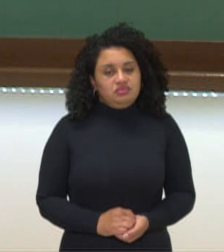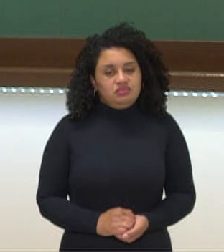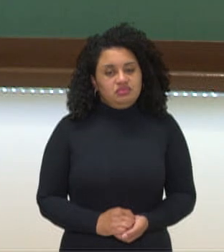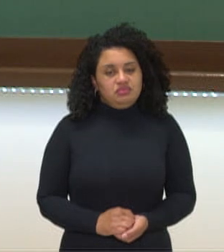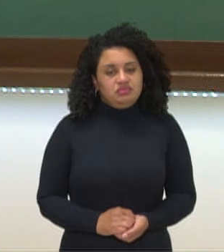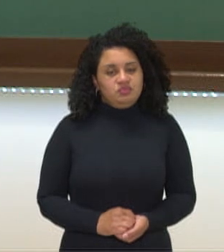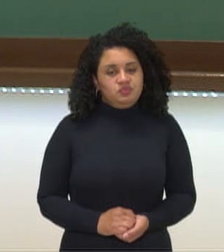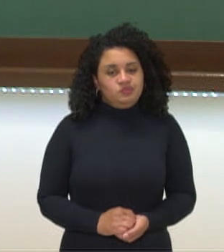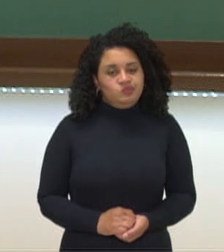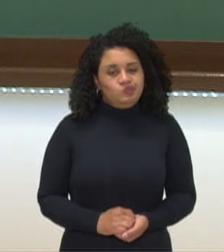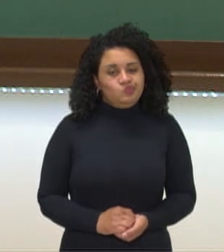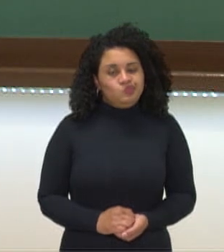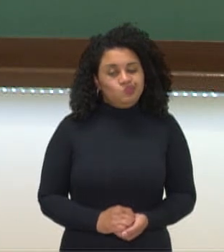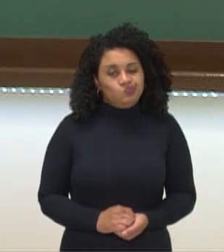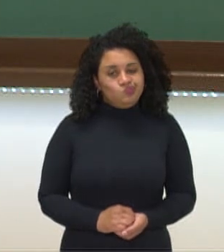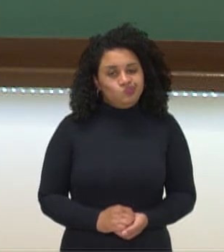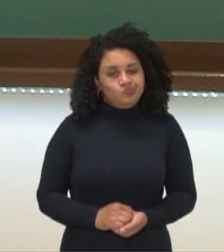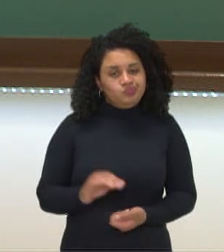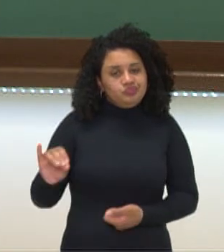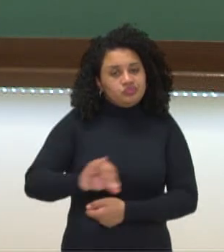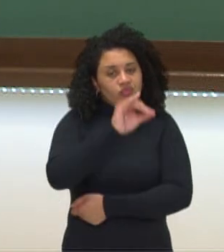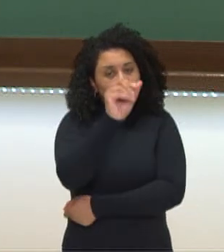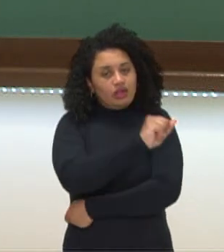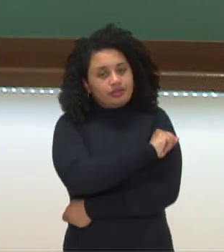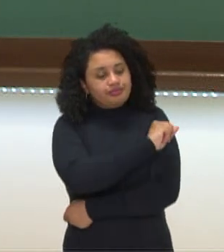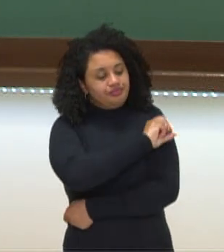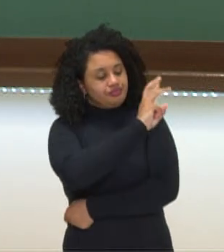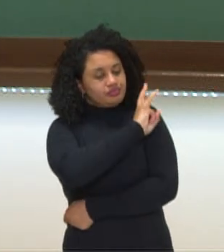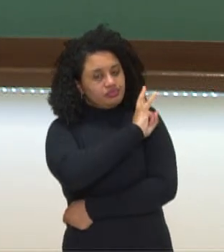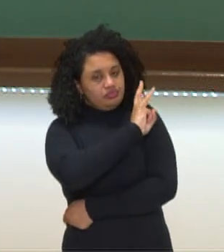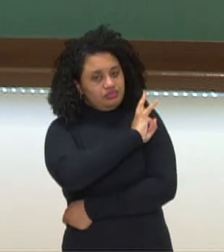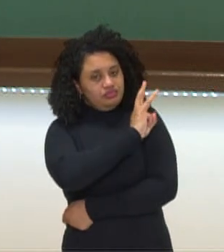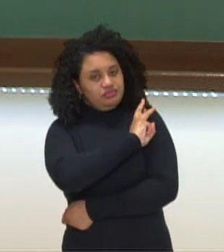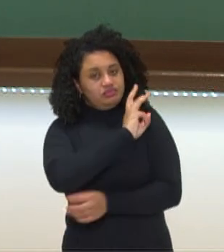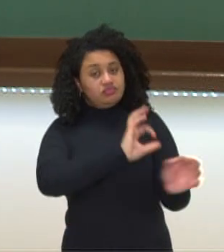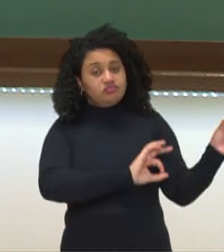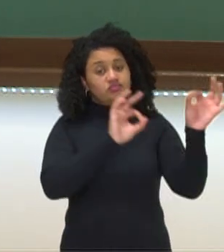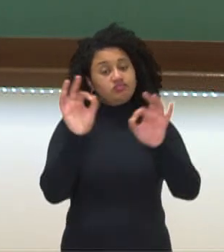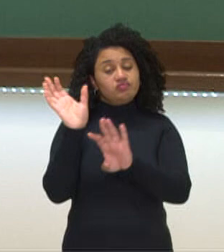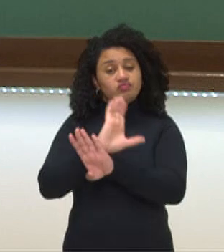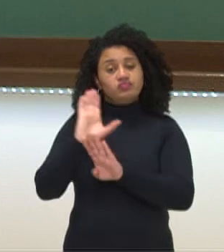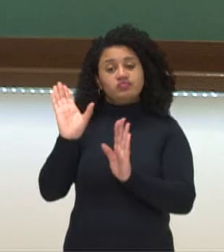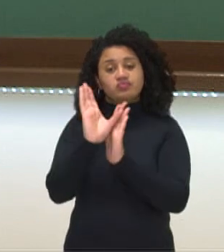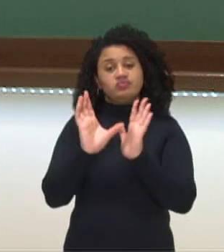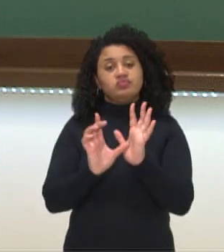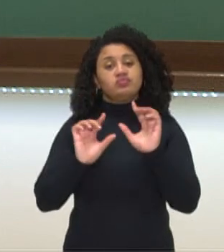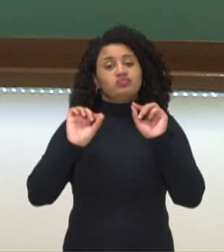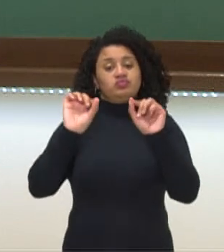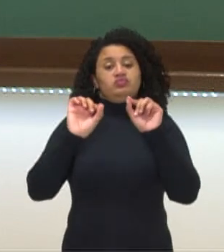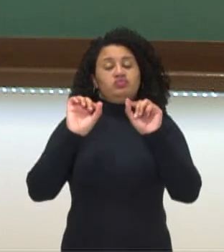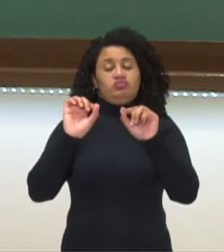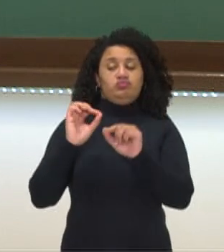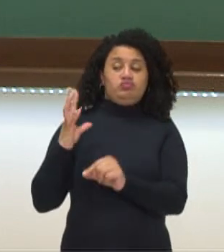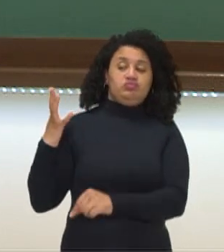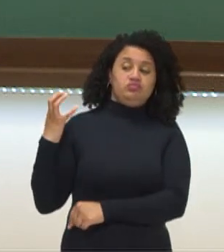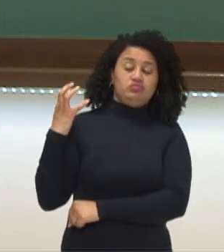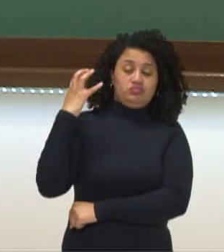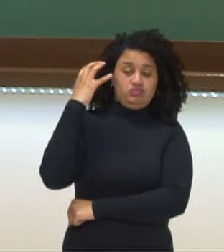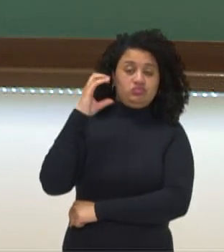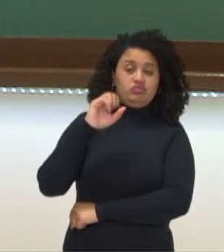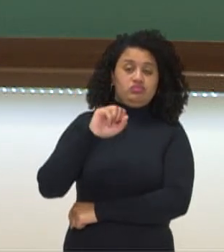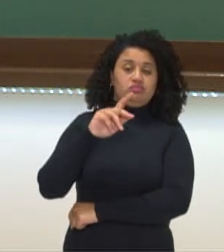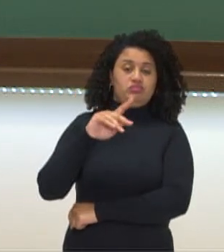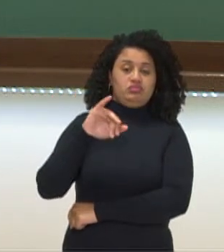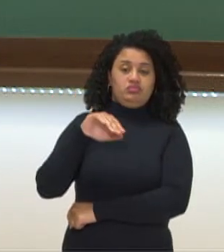Olá, estudantes da terceira série do Ensino Médio. Neste vídeo vamos falar sobre Espinoza,